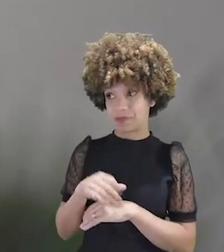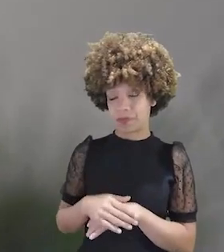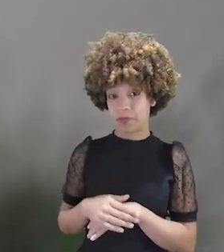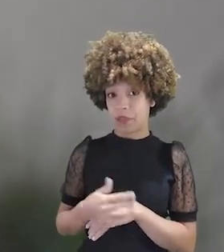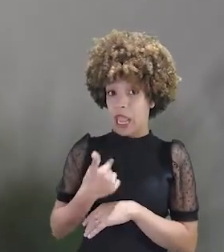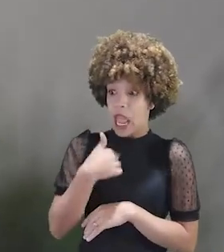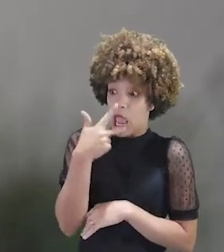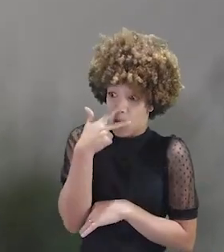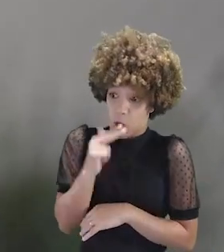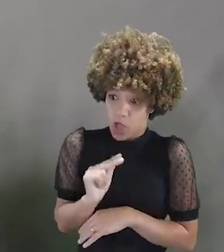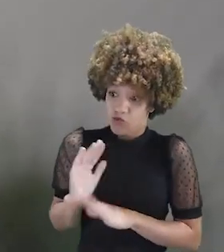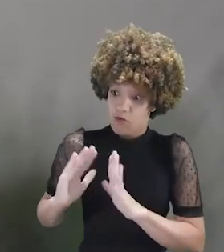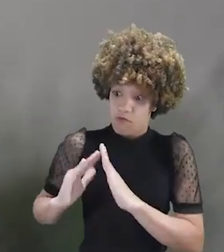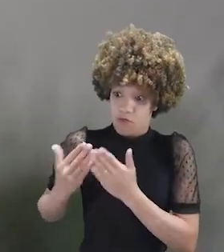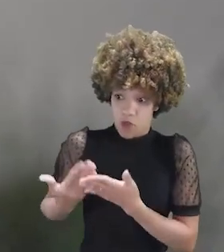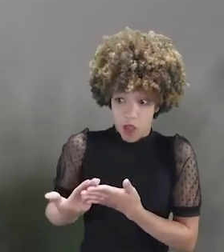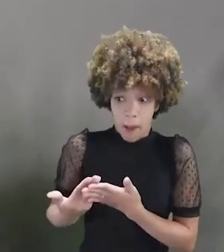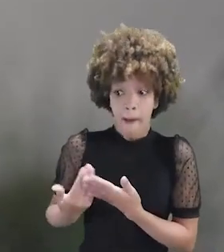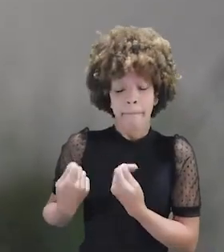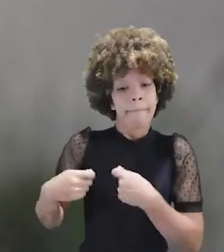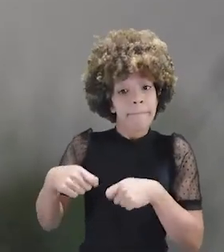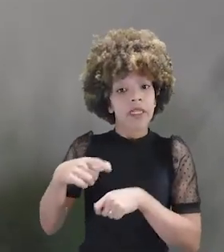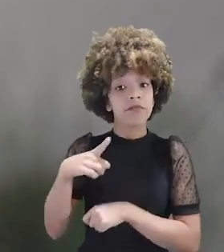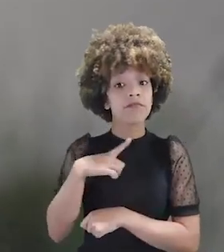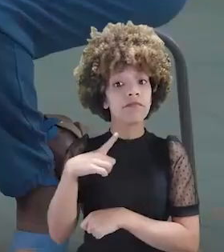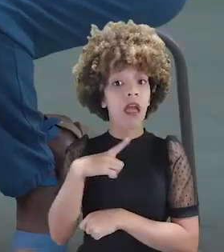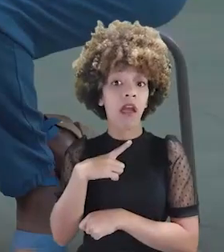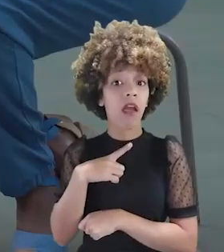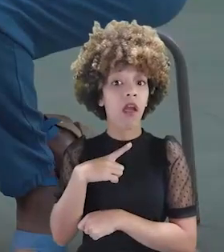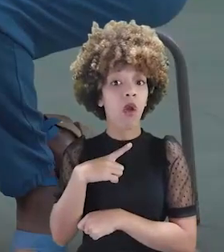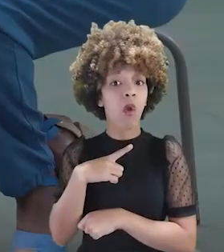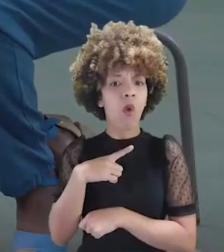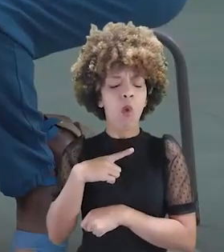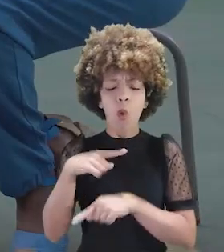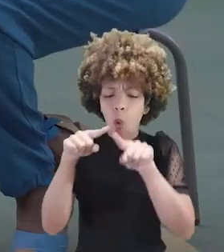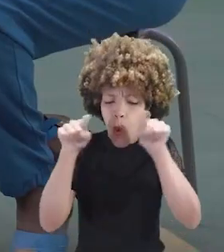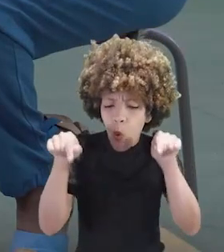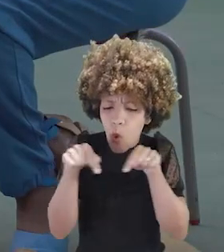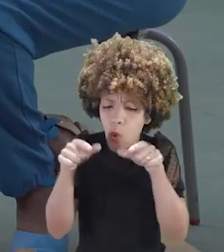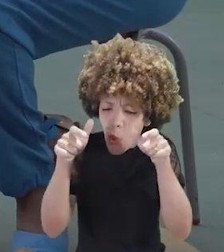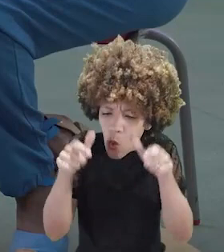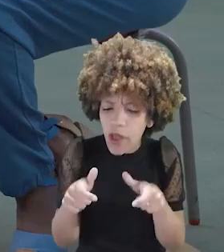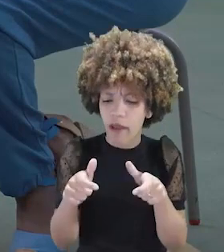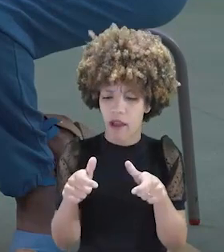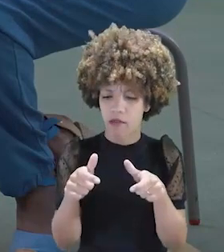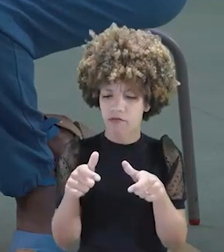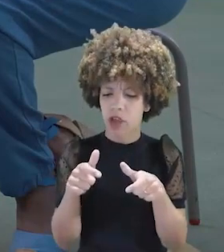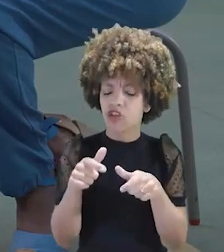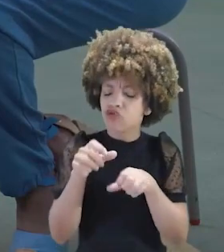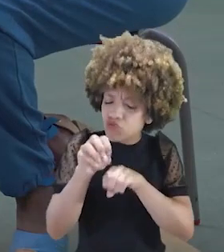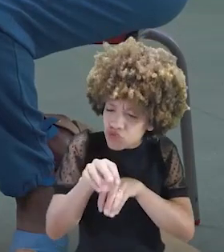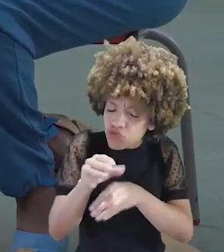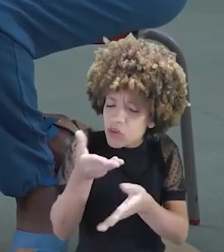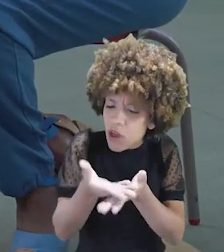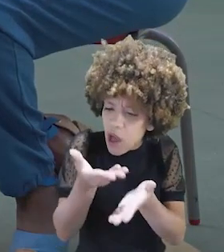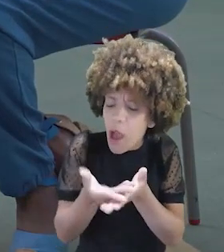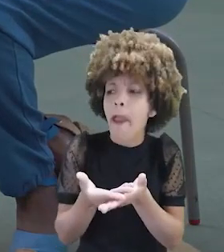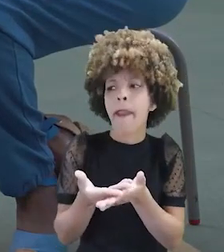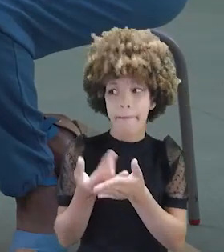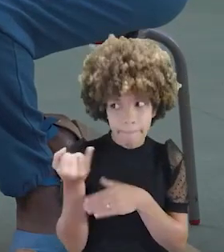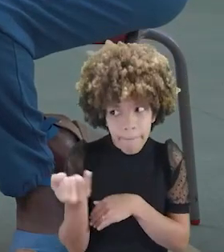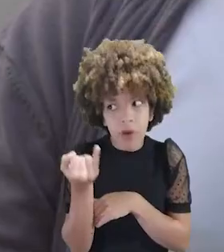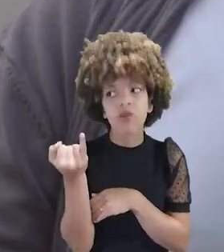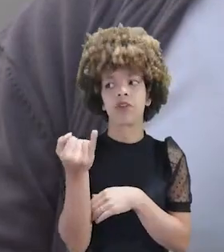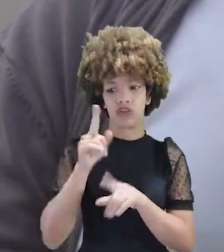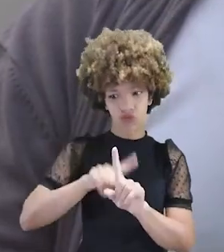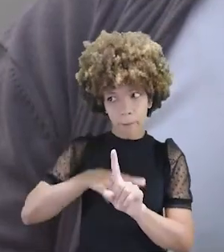O você pensa? Eu acho que essa escola tem de ter um espaço de aula de reforço, seria o essencial.